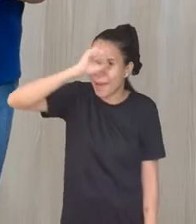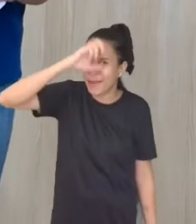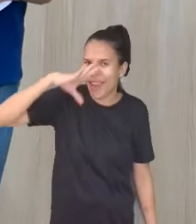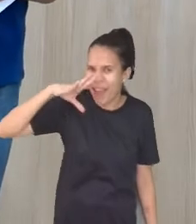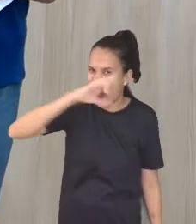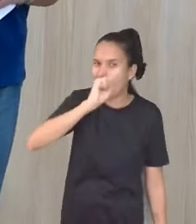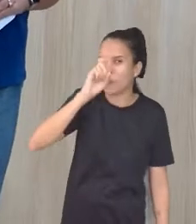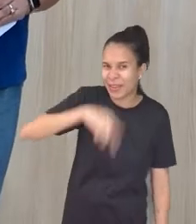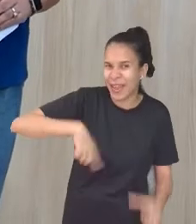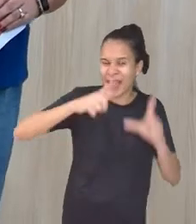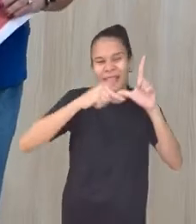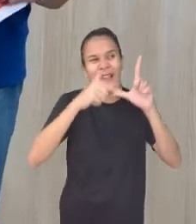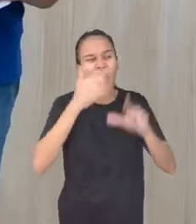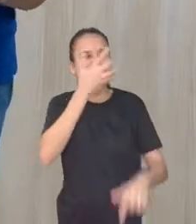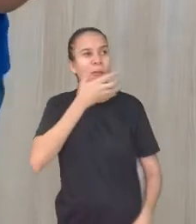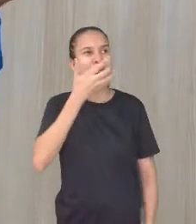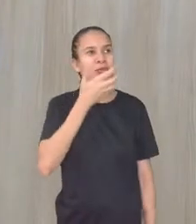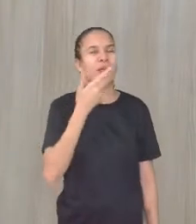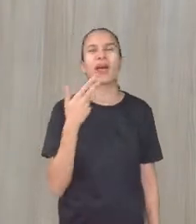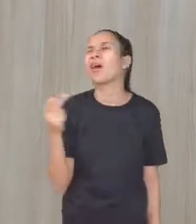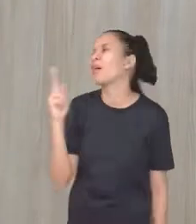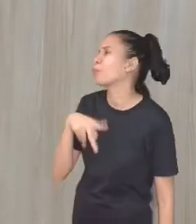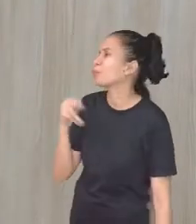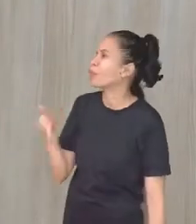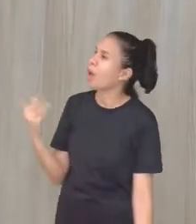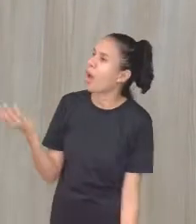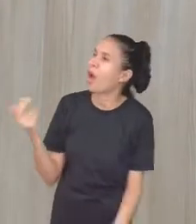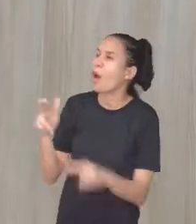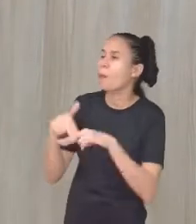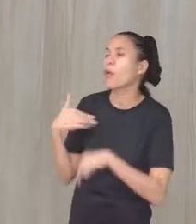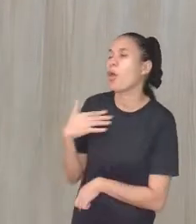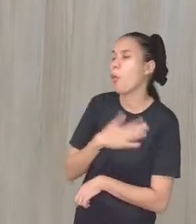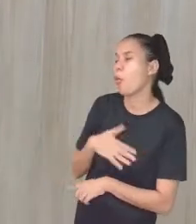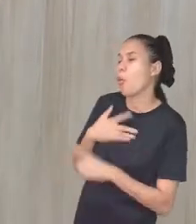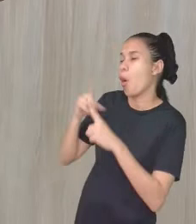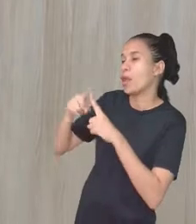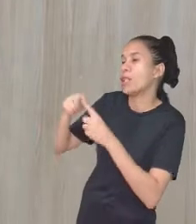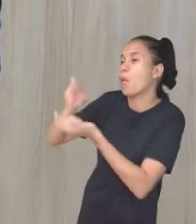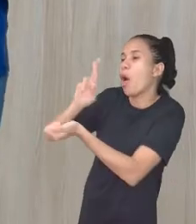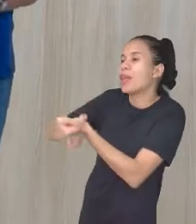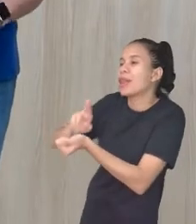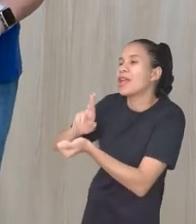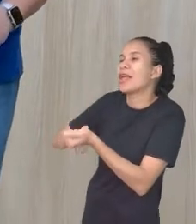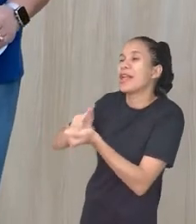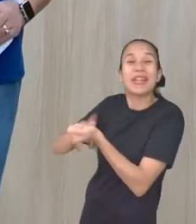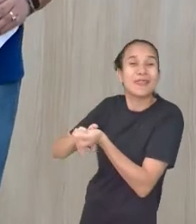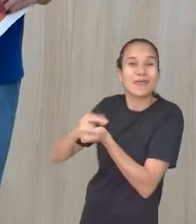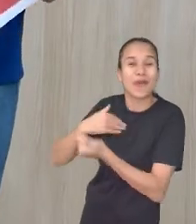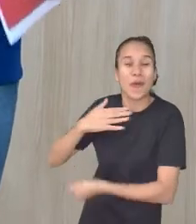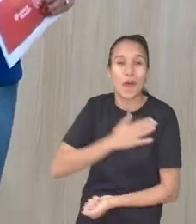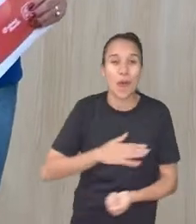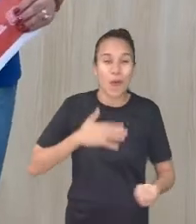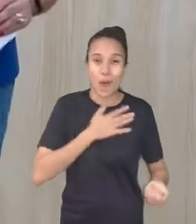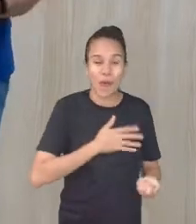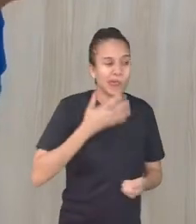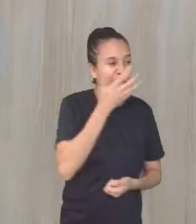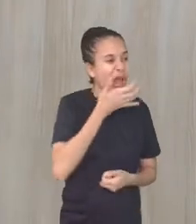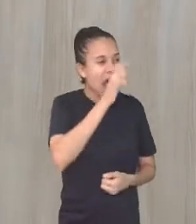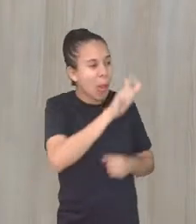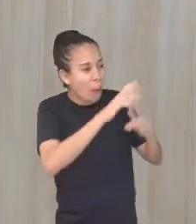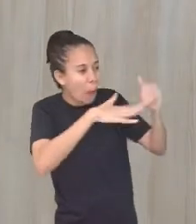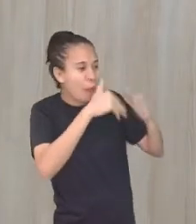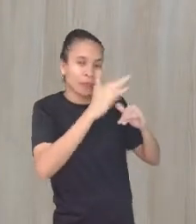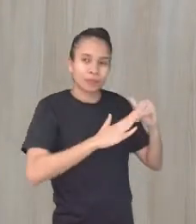Essas músicas. Por quê? Ah, professora, porque eu gosto desse tipo de ritmo, porque eu gosto dessa banda, desse cantor.